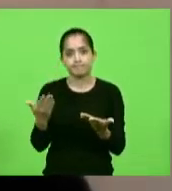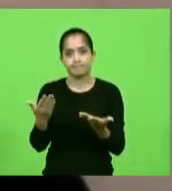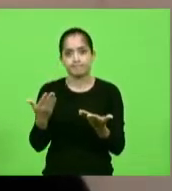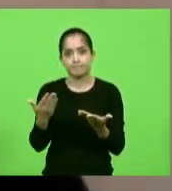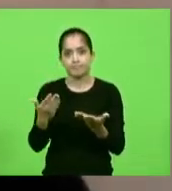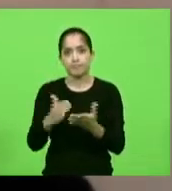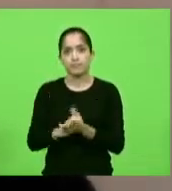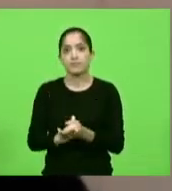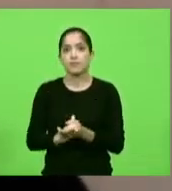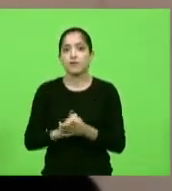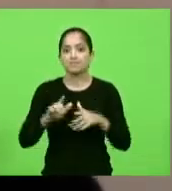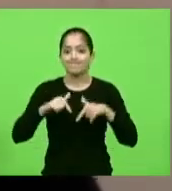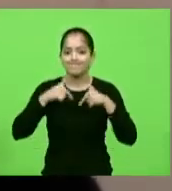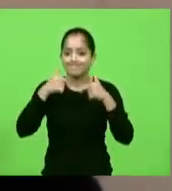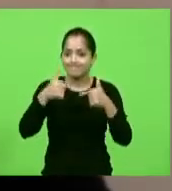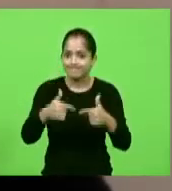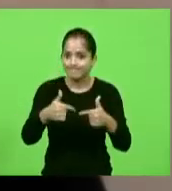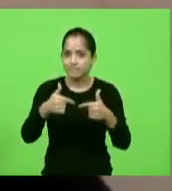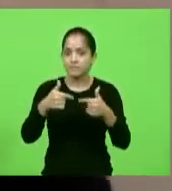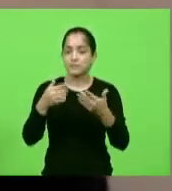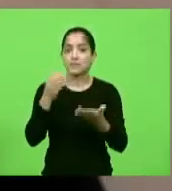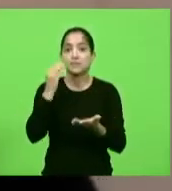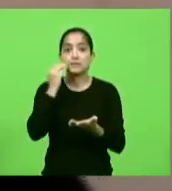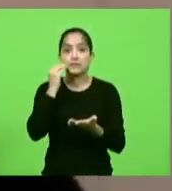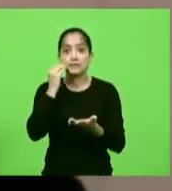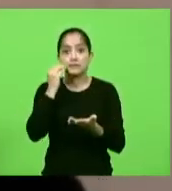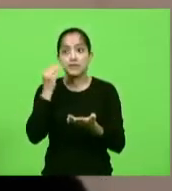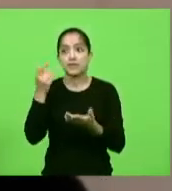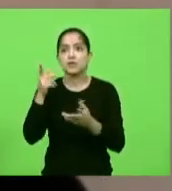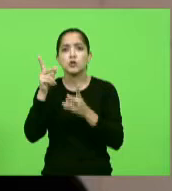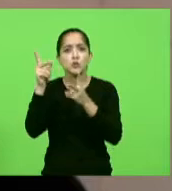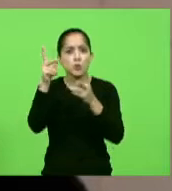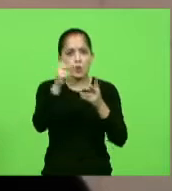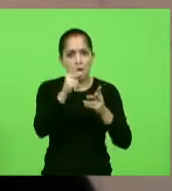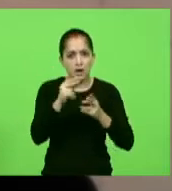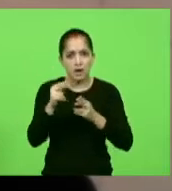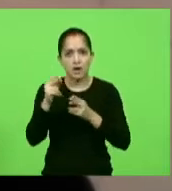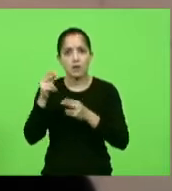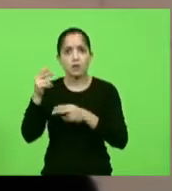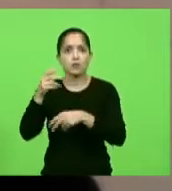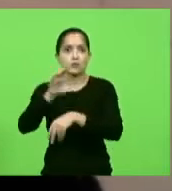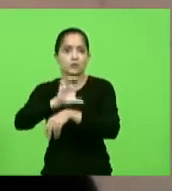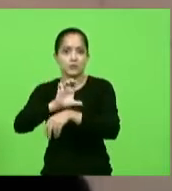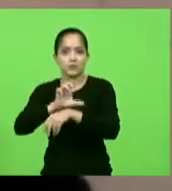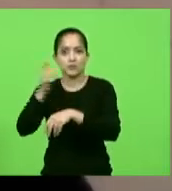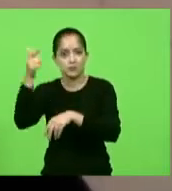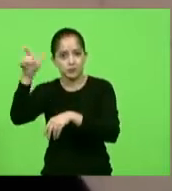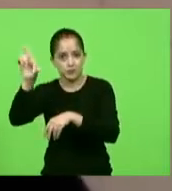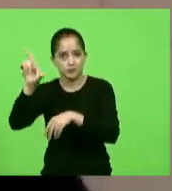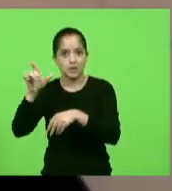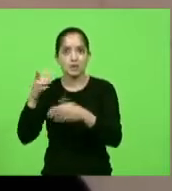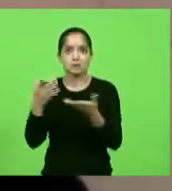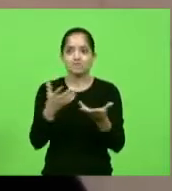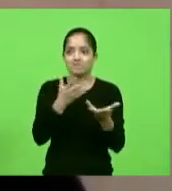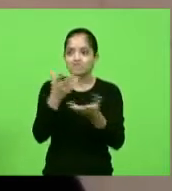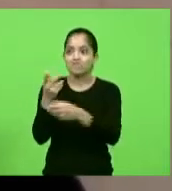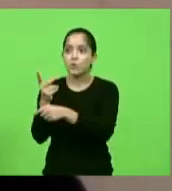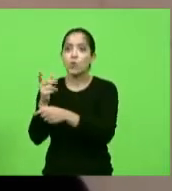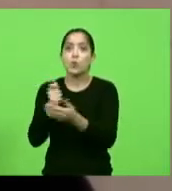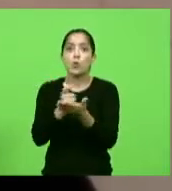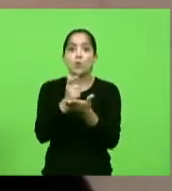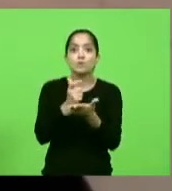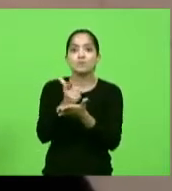o Estado ser proativo e tentar fazer, como outros estados já fizeram, a busca de mais vacinas para os